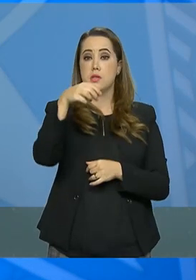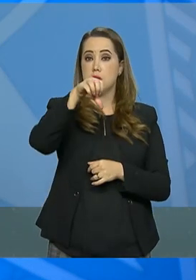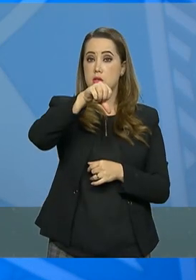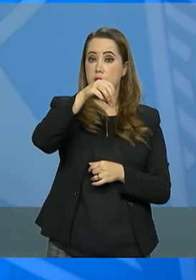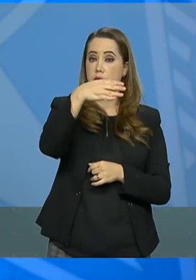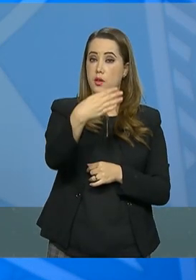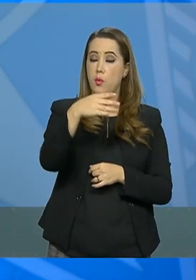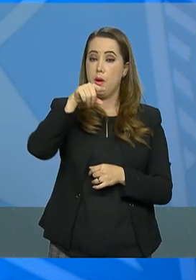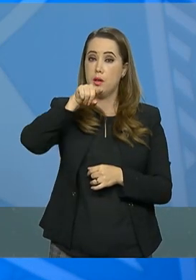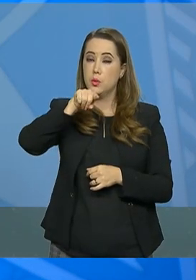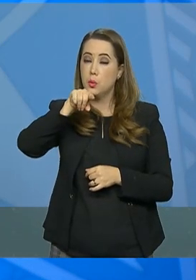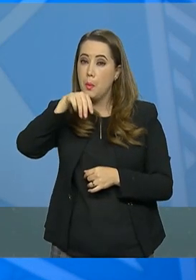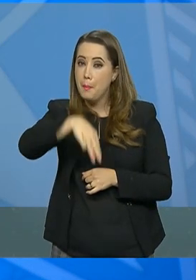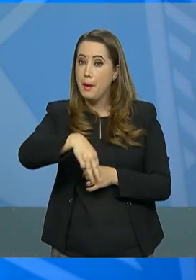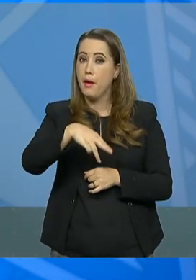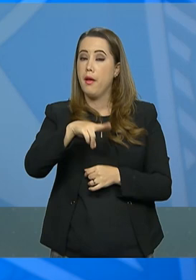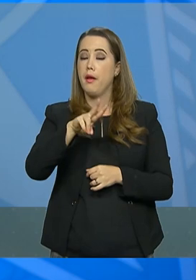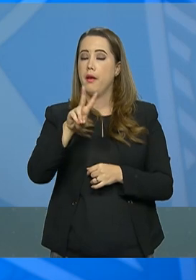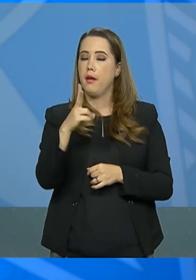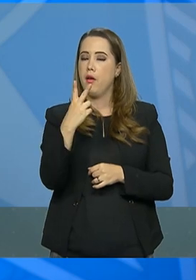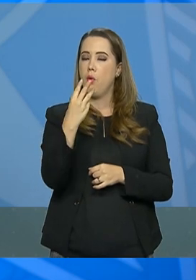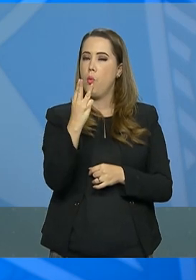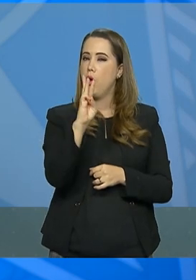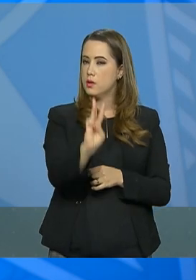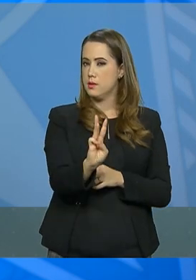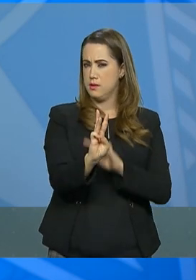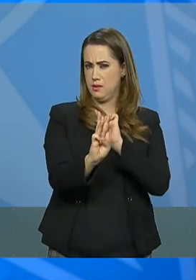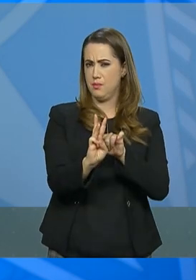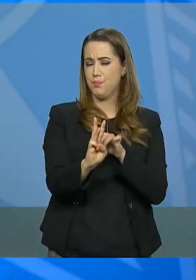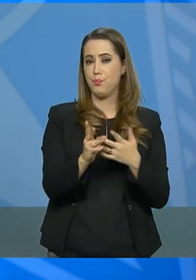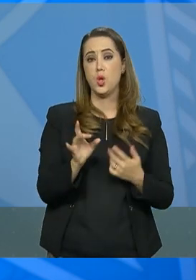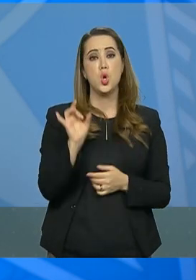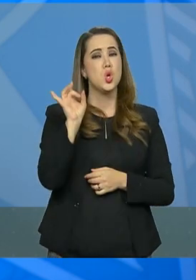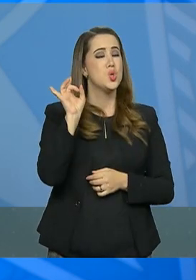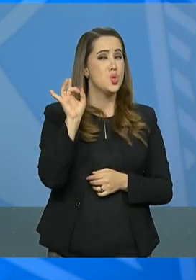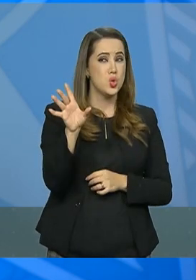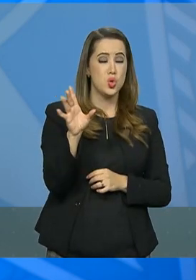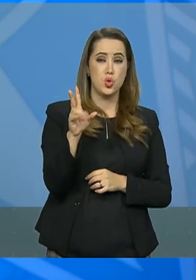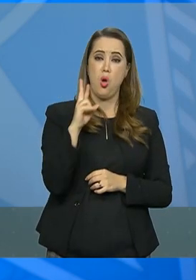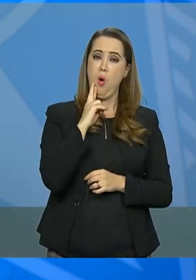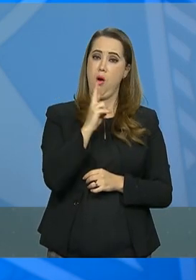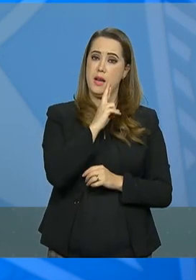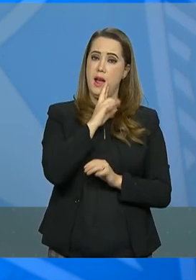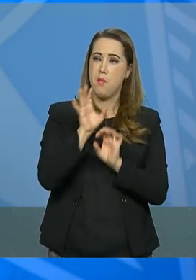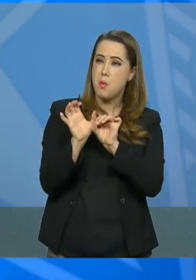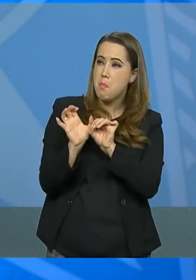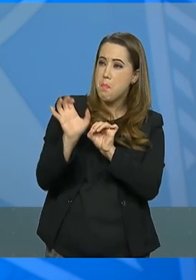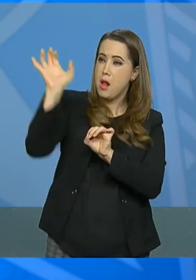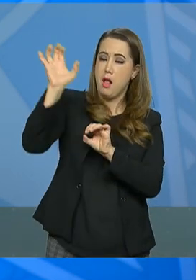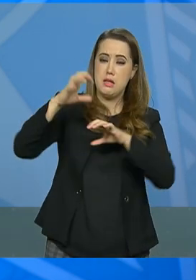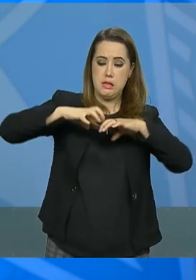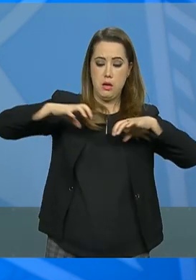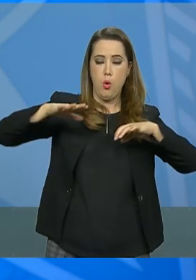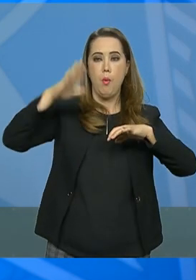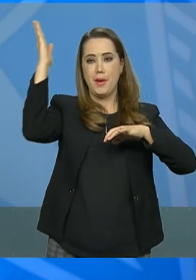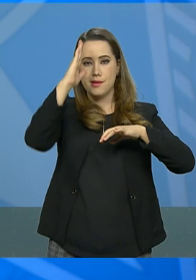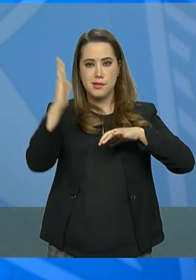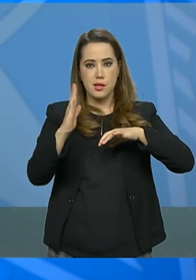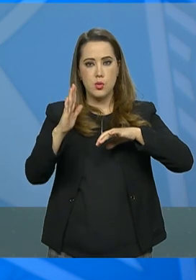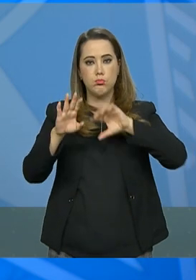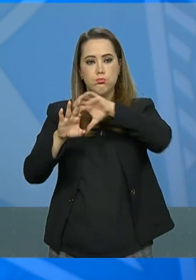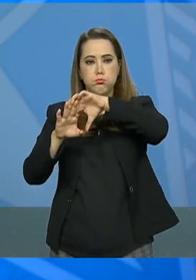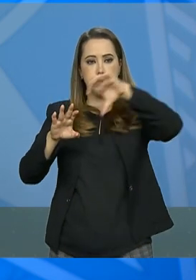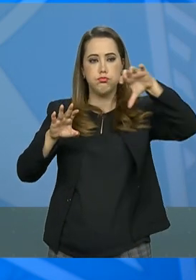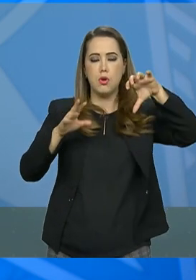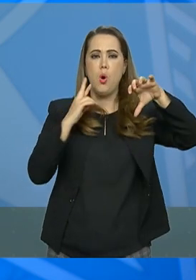de Roraima é o único não integrado ao sistema interligado nacional. Sim, o